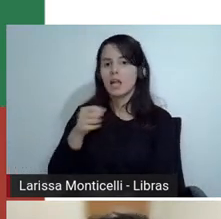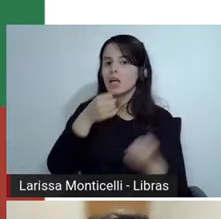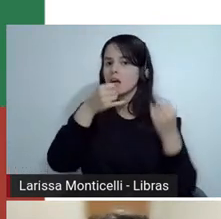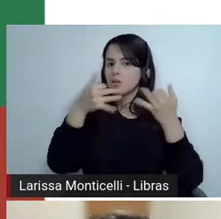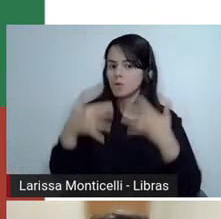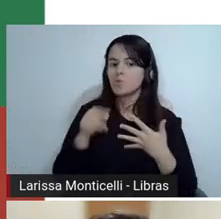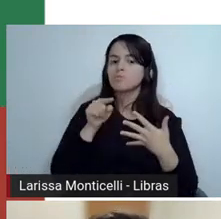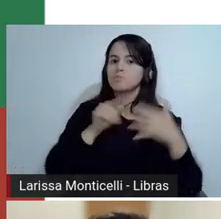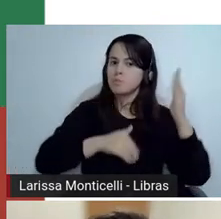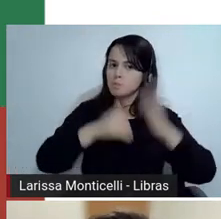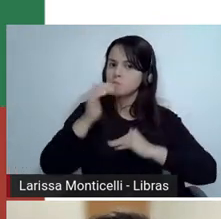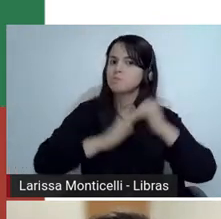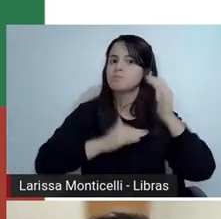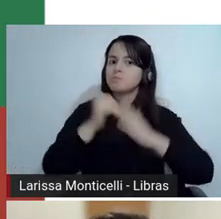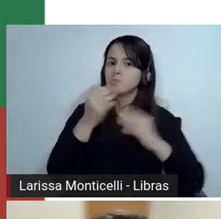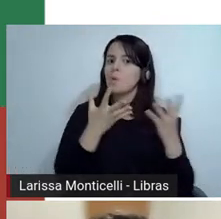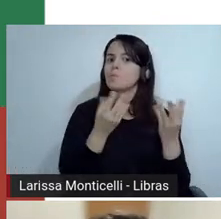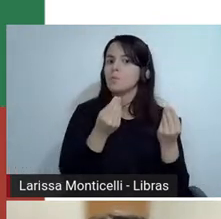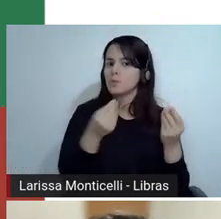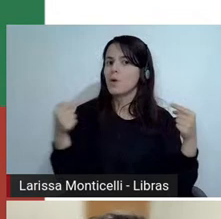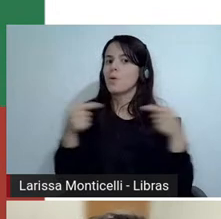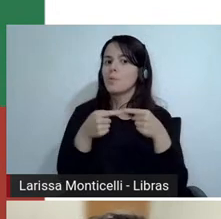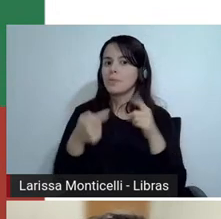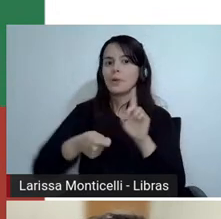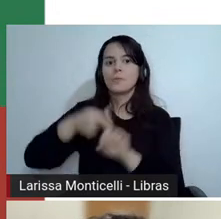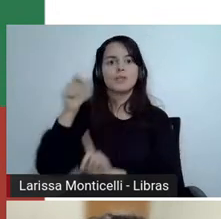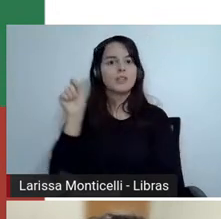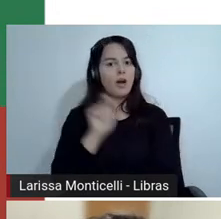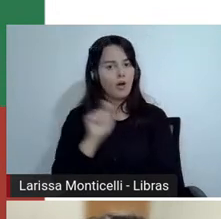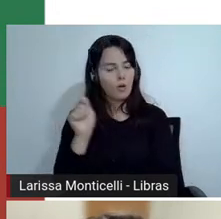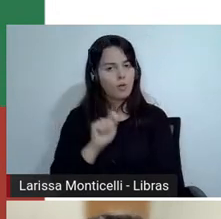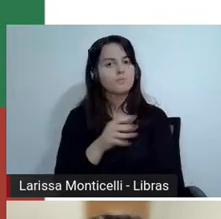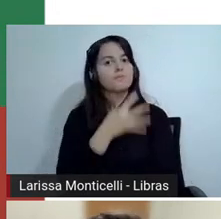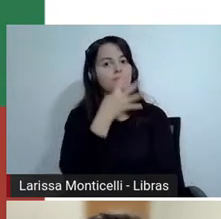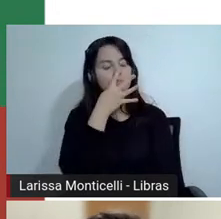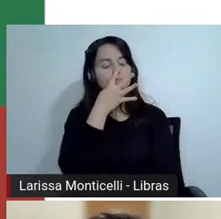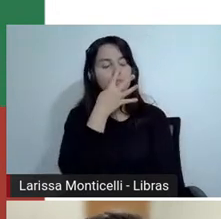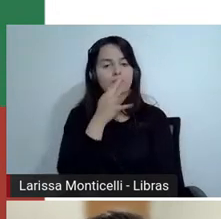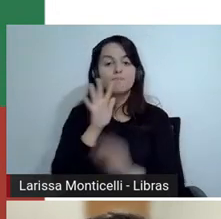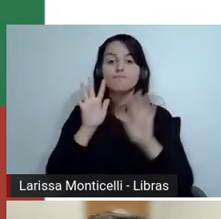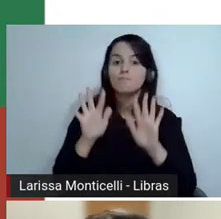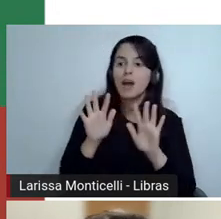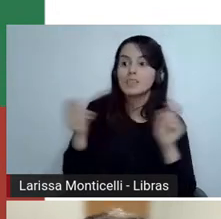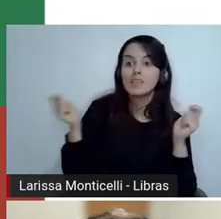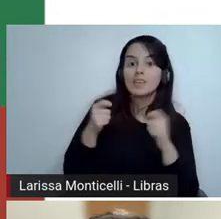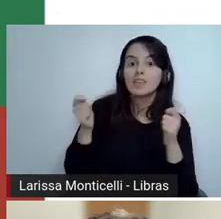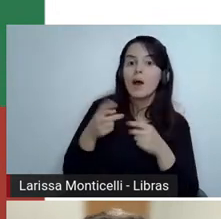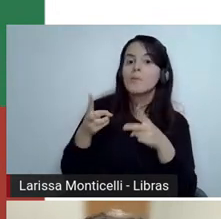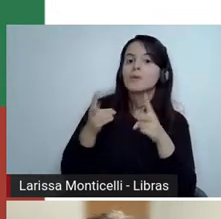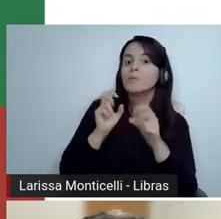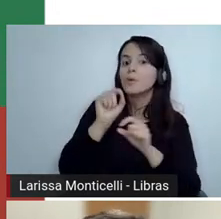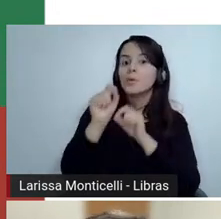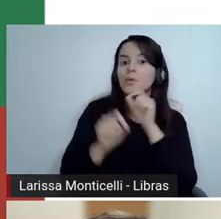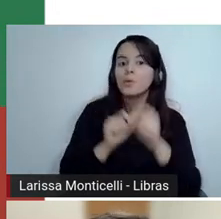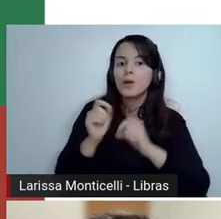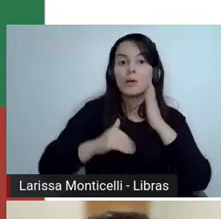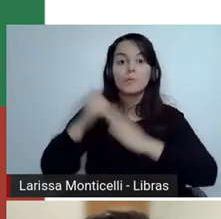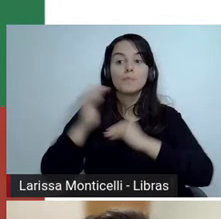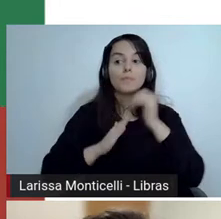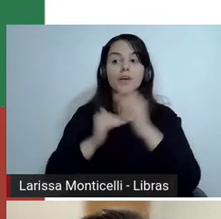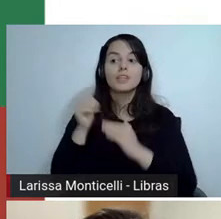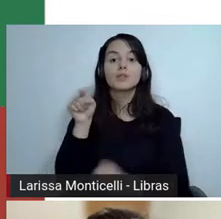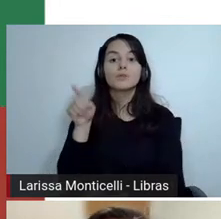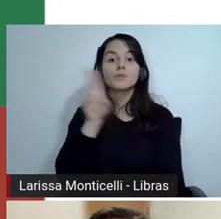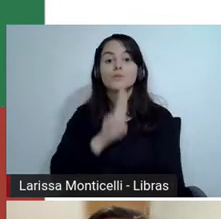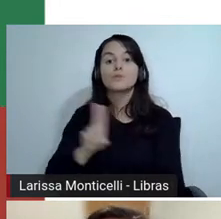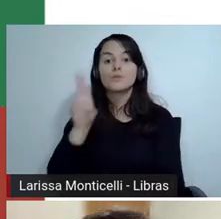se já deu para perceber avanço, incremento nas aprendizagens dos alunos, né, a quer saber o que foi para a sala de aula e